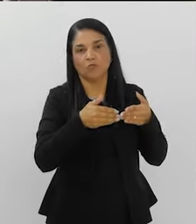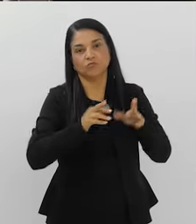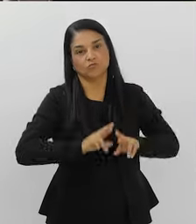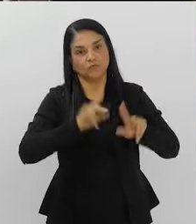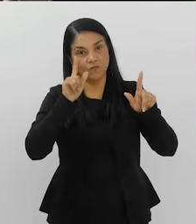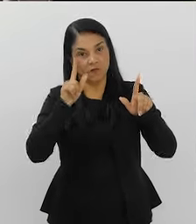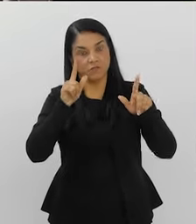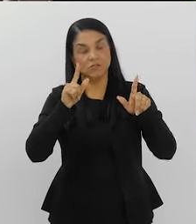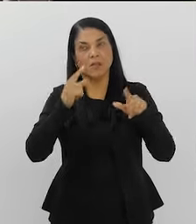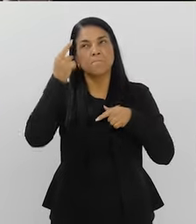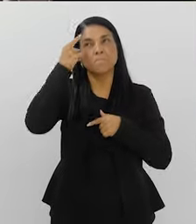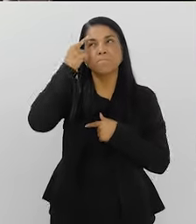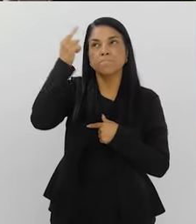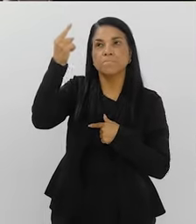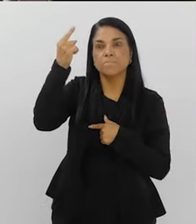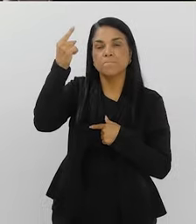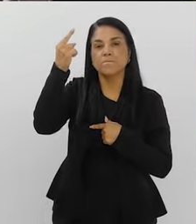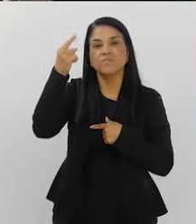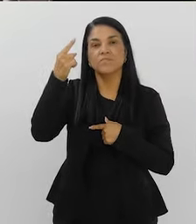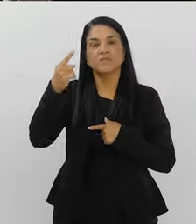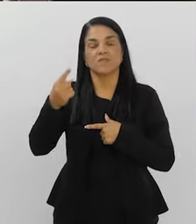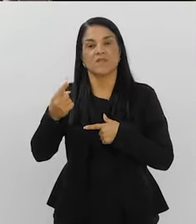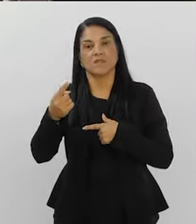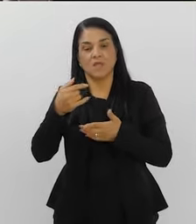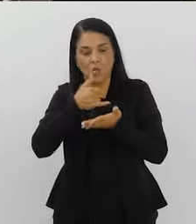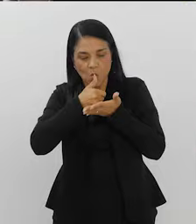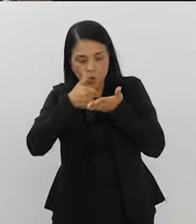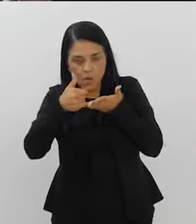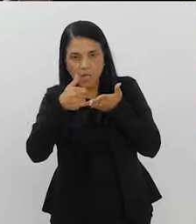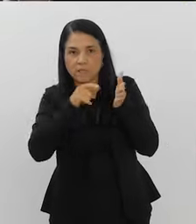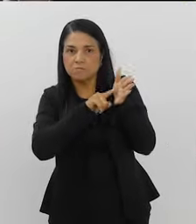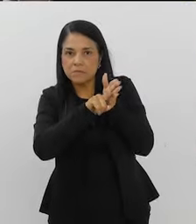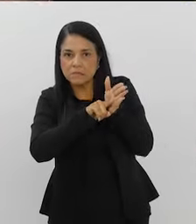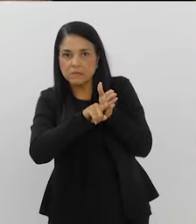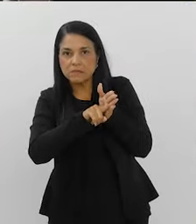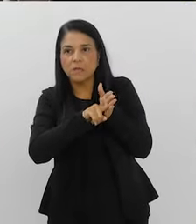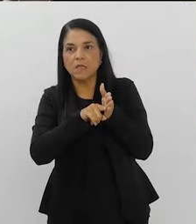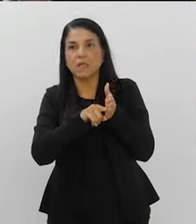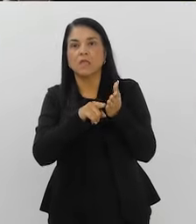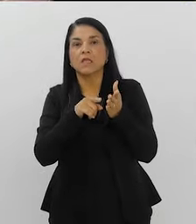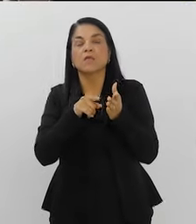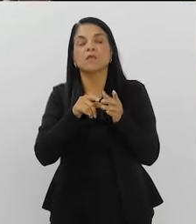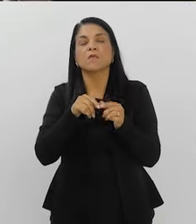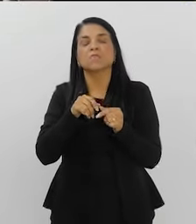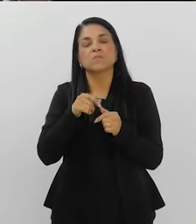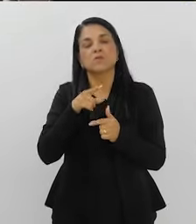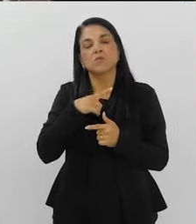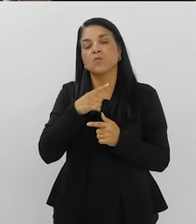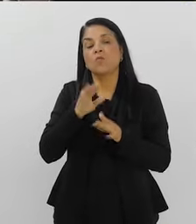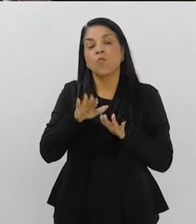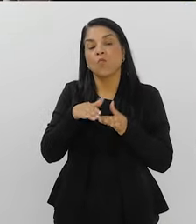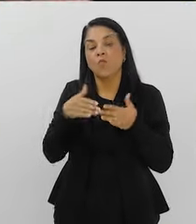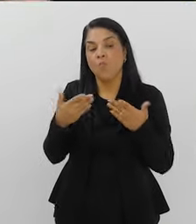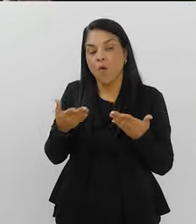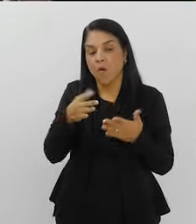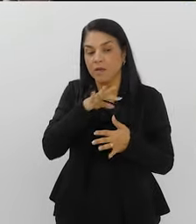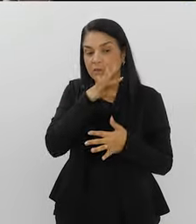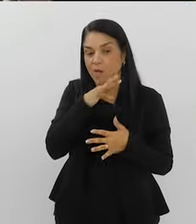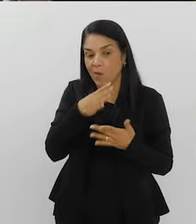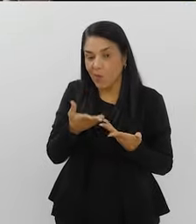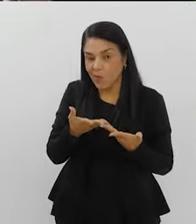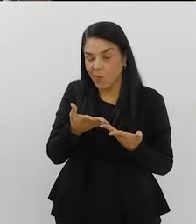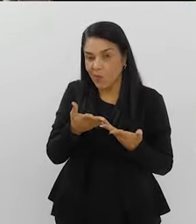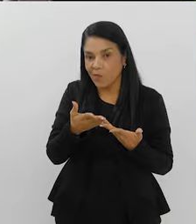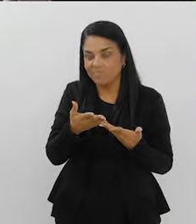e surgiu a ideia da cocaína. E aí ela tem outros animais. A falou assim, qual será? Vamos no tubarão,